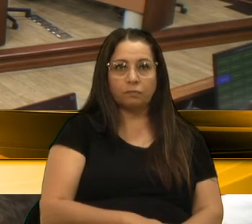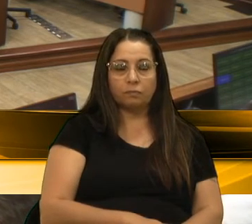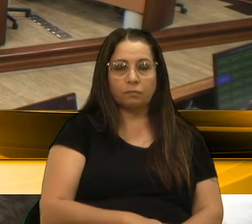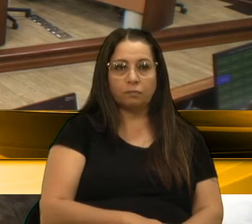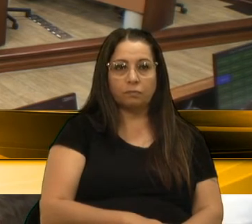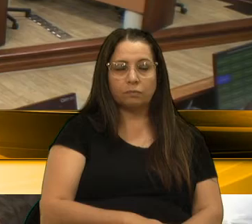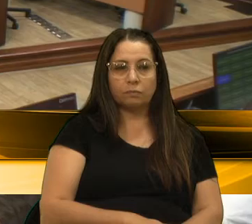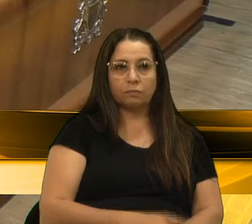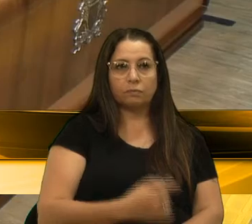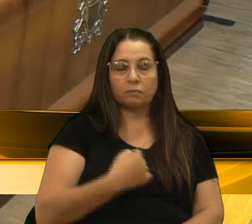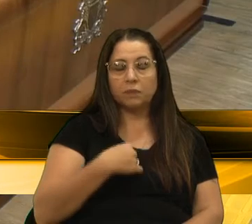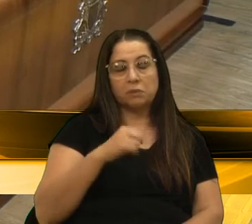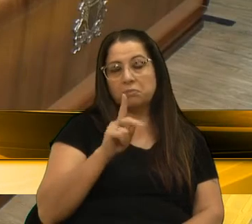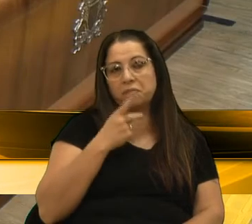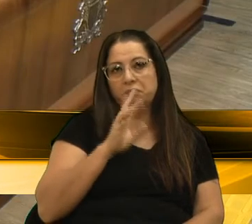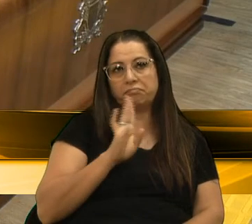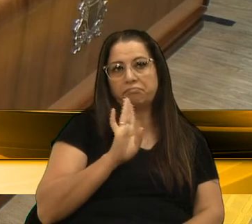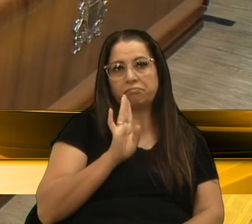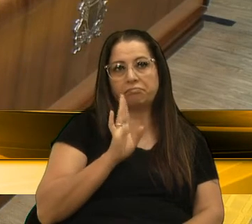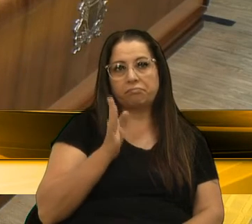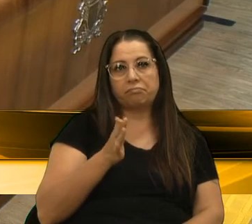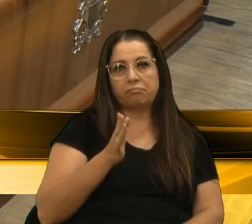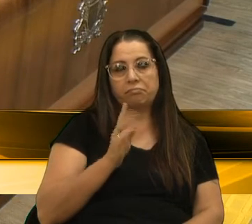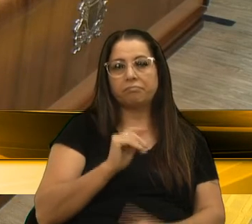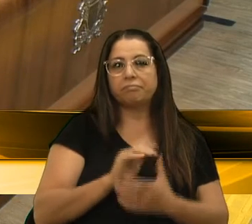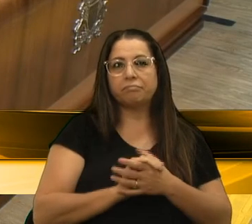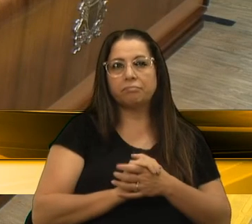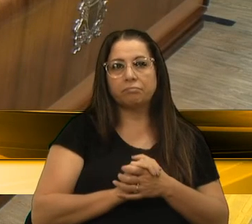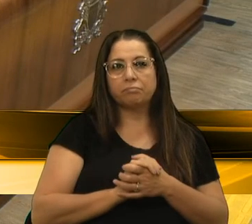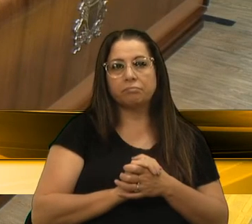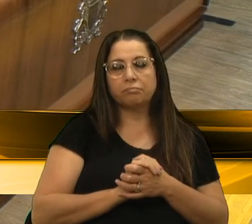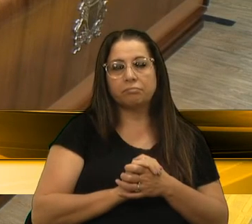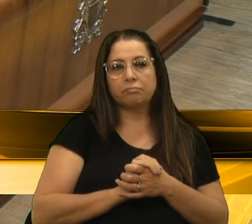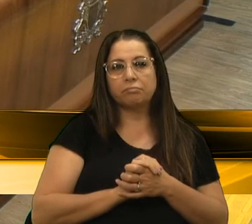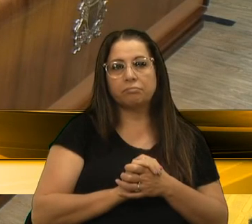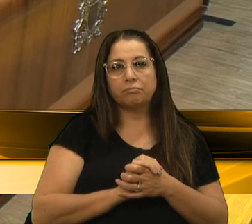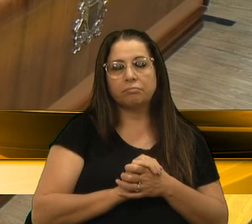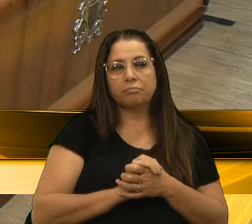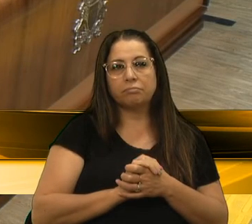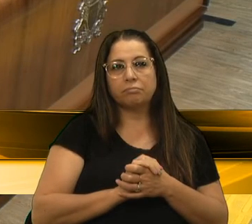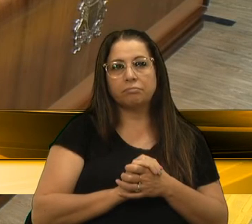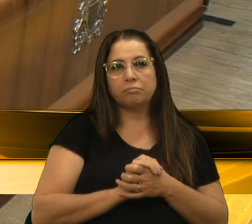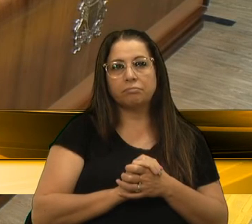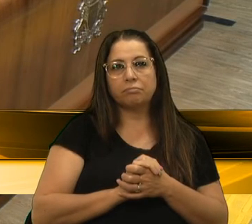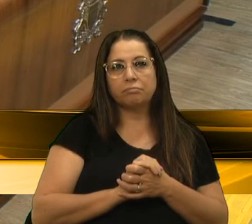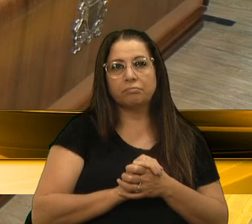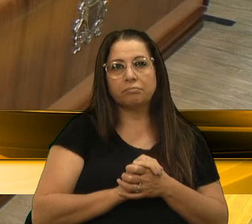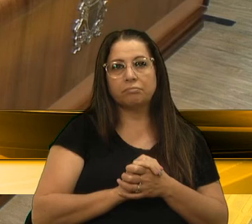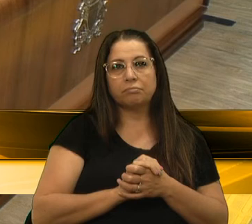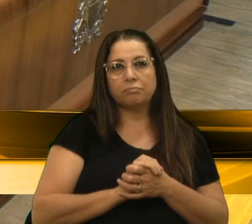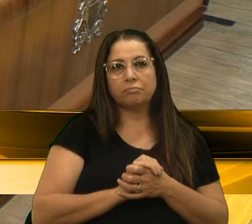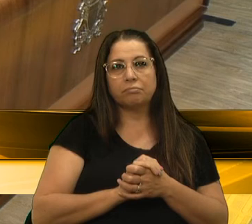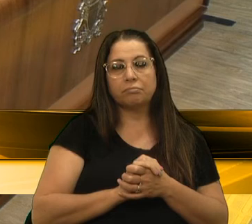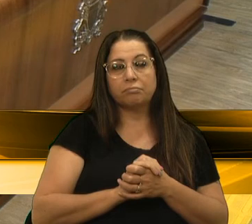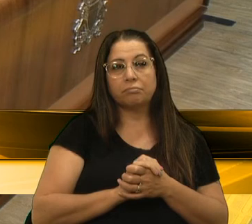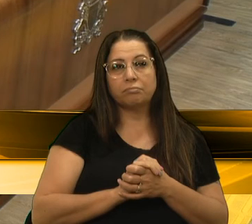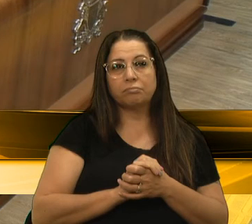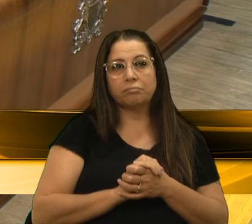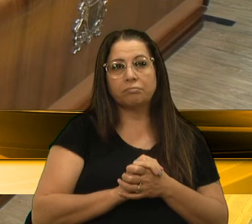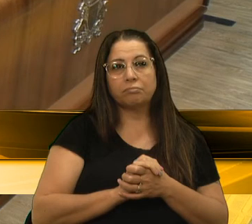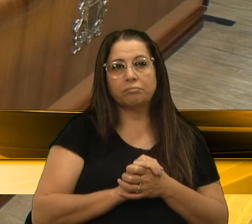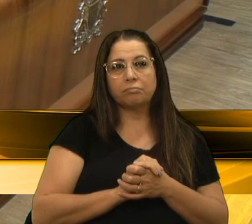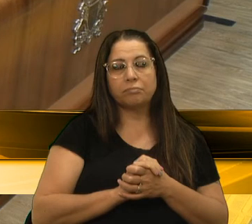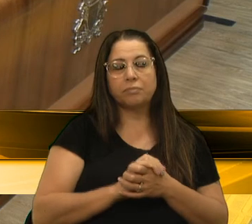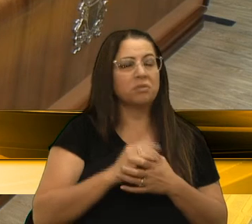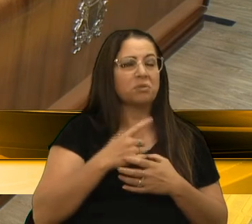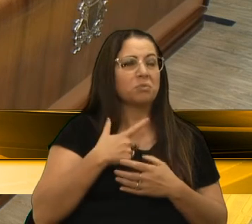eu até nem ia me manifestar hoje, em função de que eu sou meio, não tenho muito essa coisa de